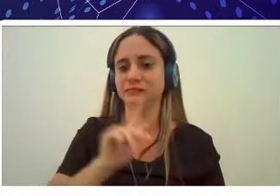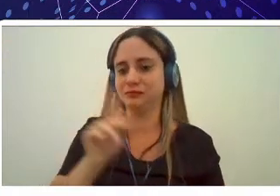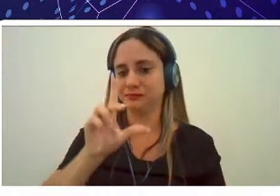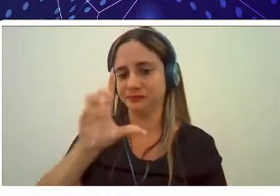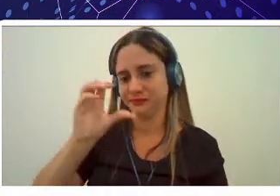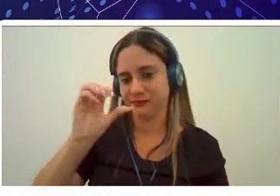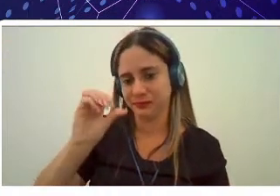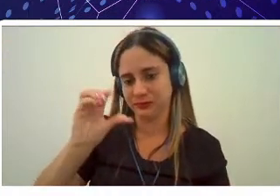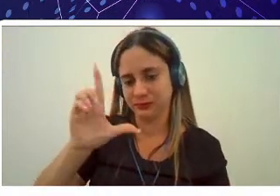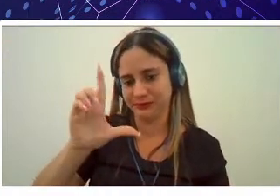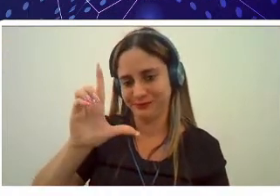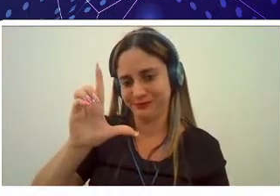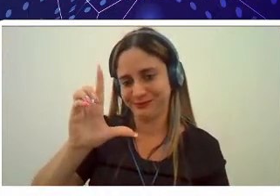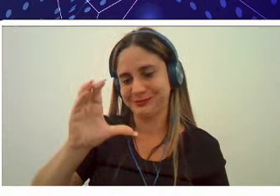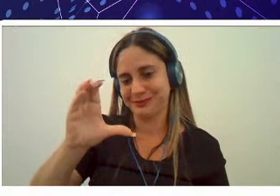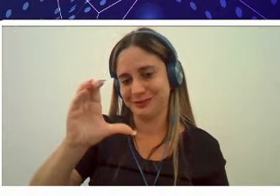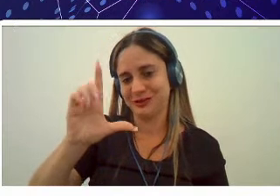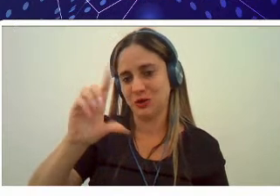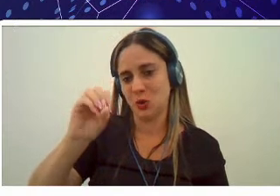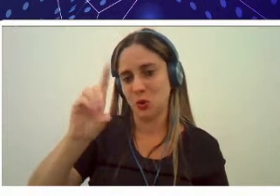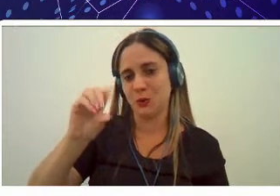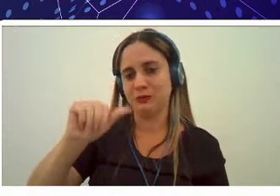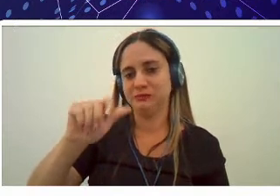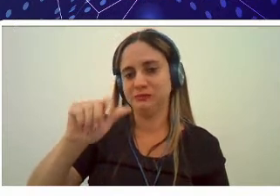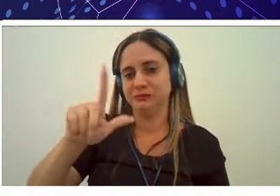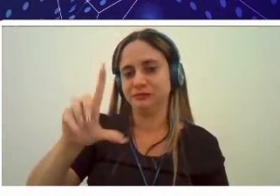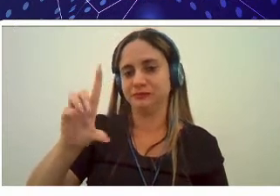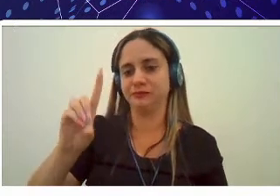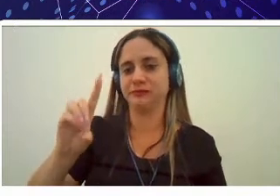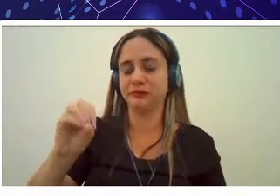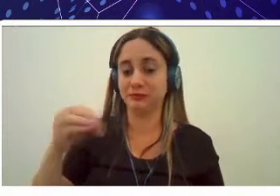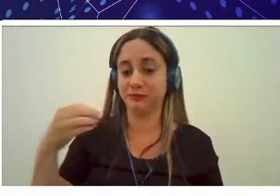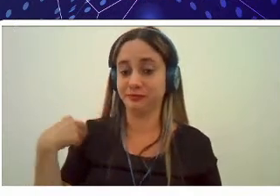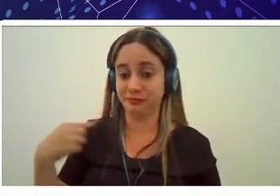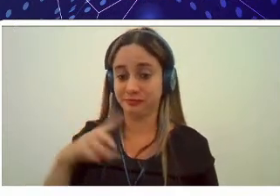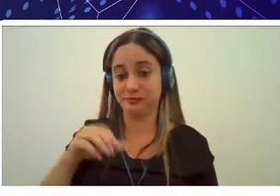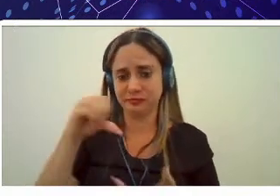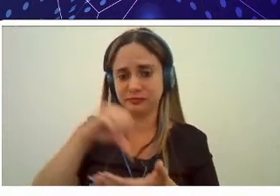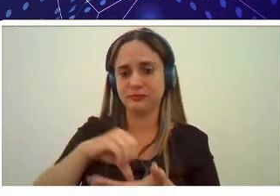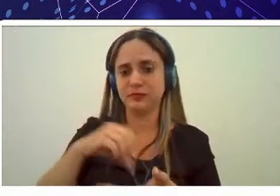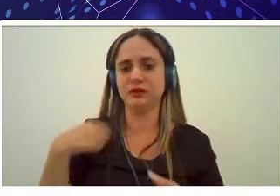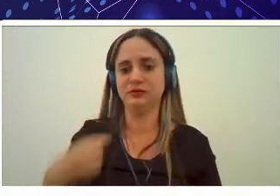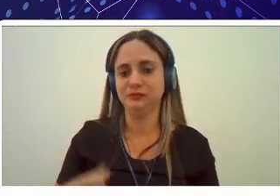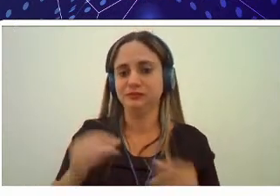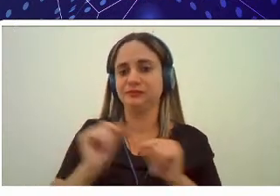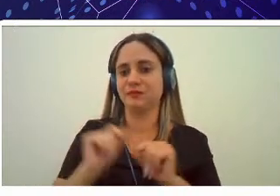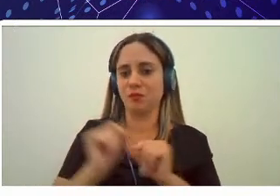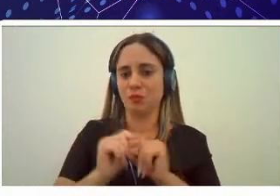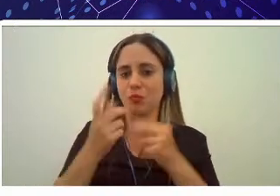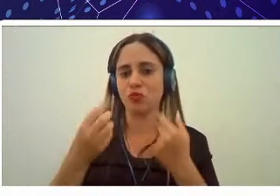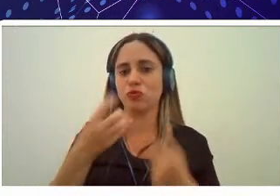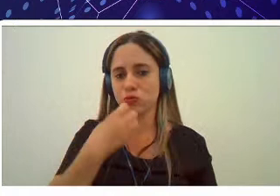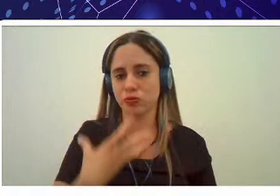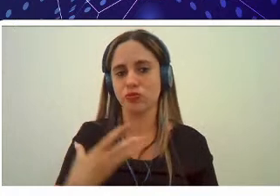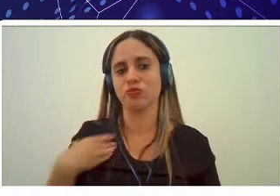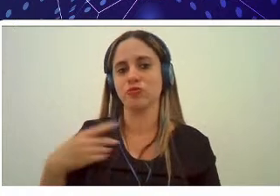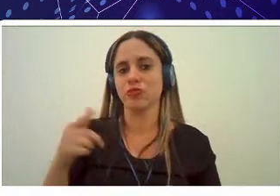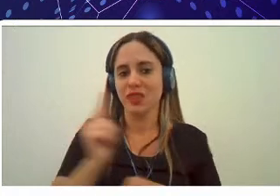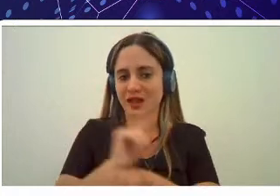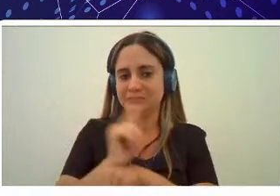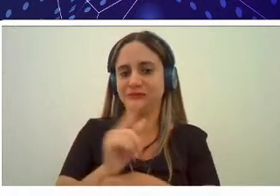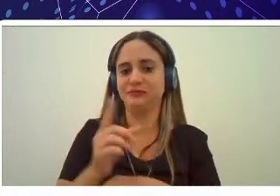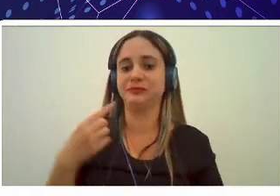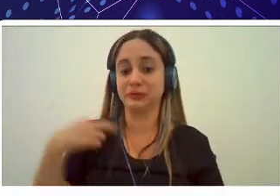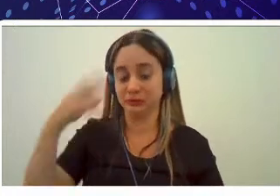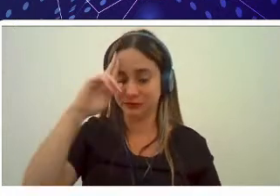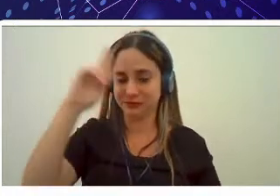em nome do nosso campus que tem feito milagres na nossa na gestão aí da direção do